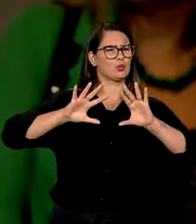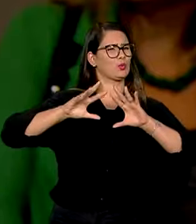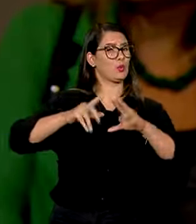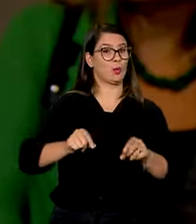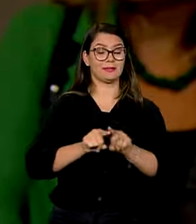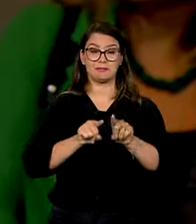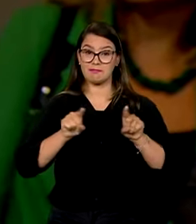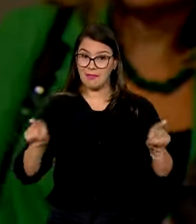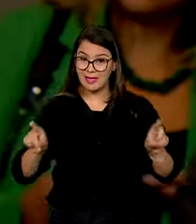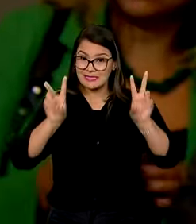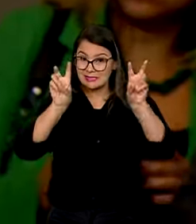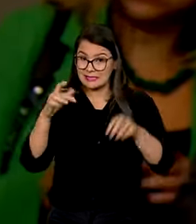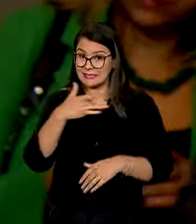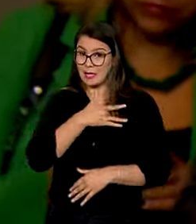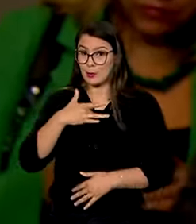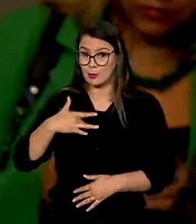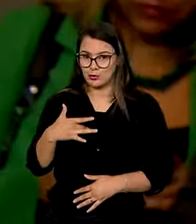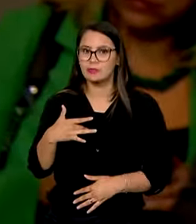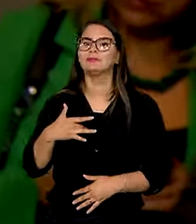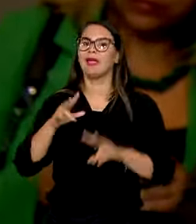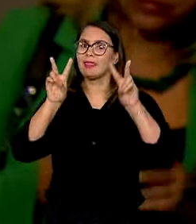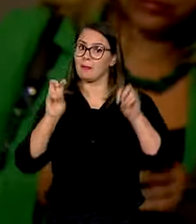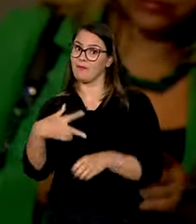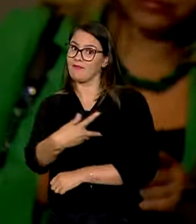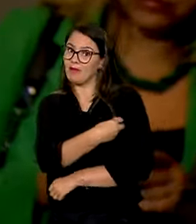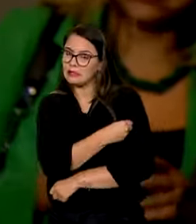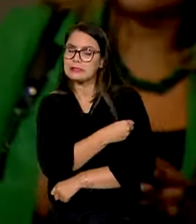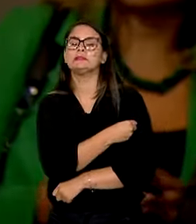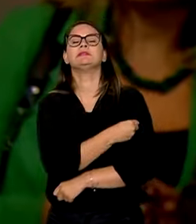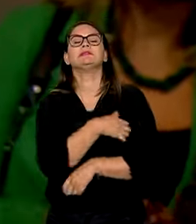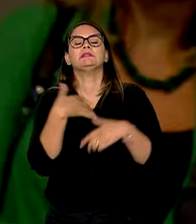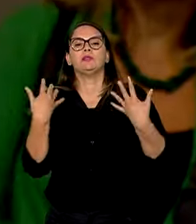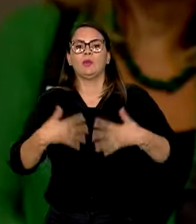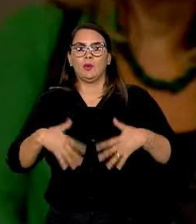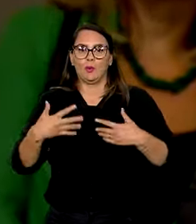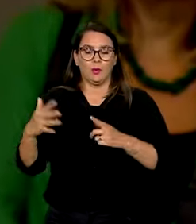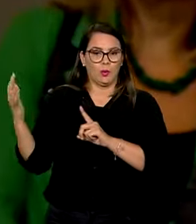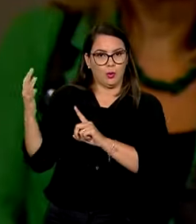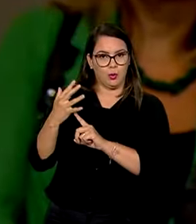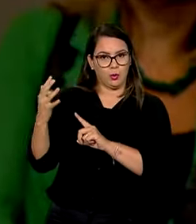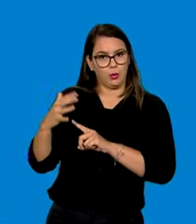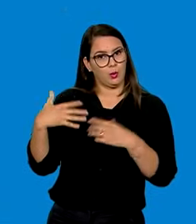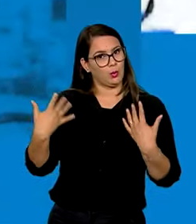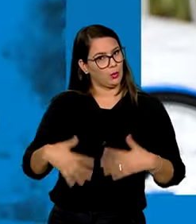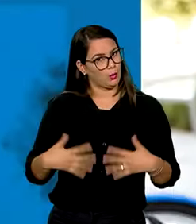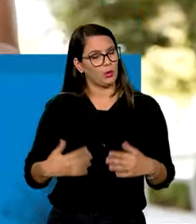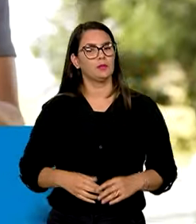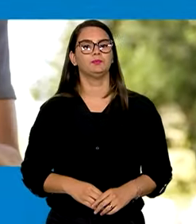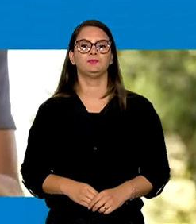quando se trata de saúde, quando se trata de vacina, isso nos afeta de uma maneira drástica.